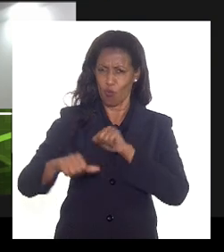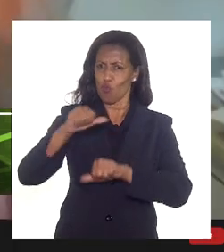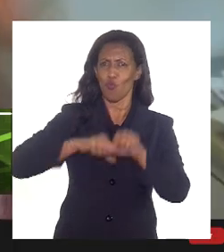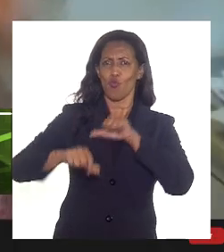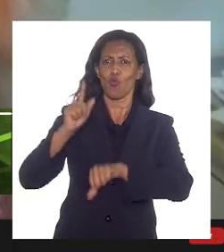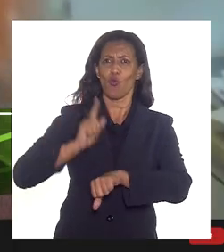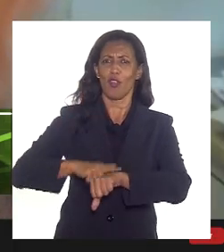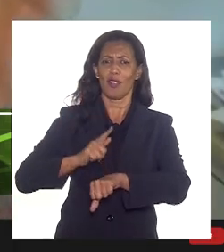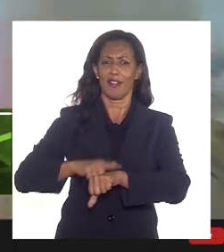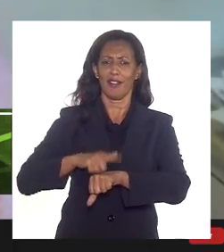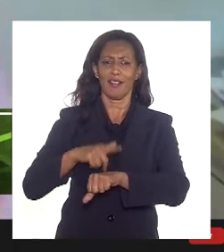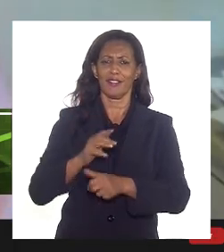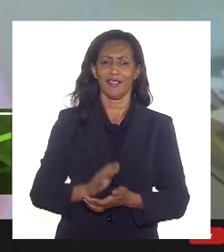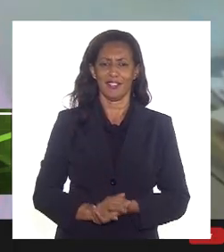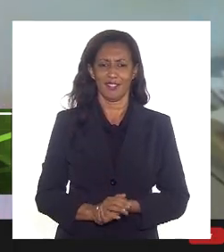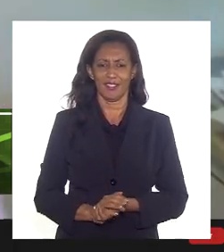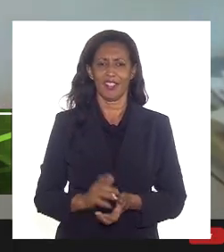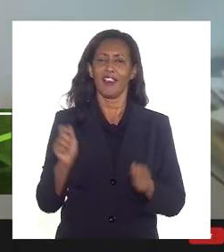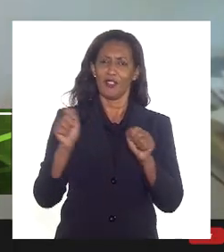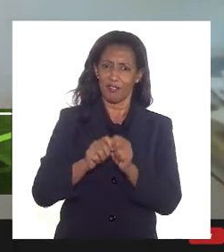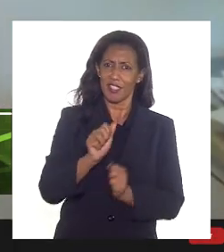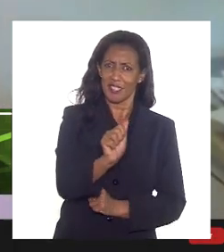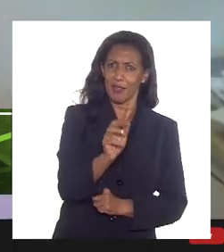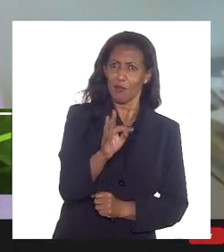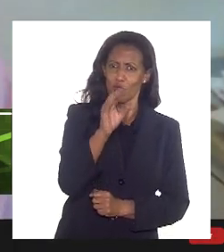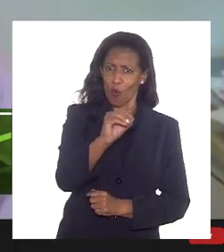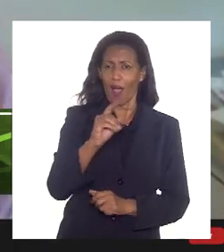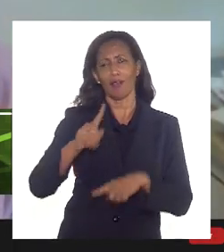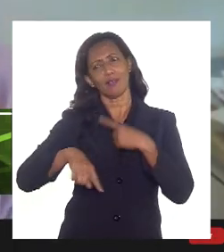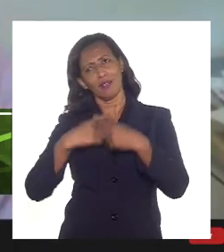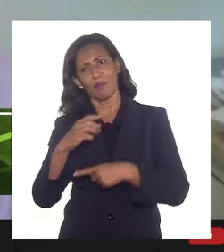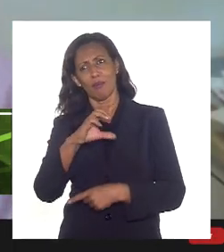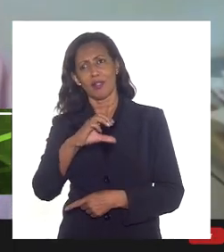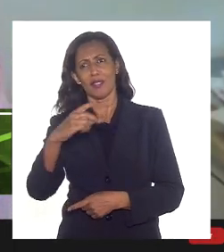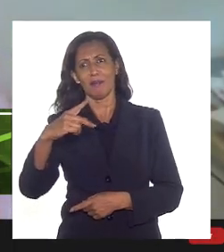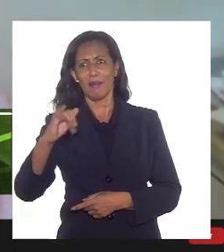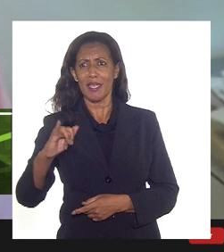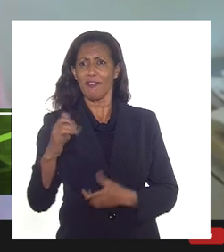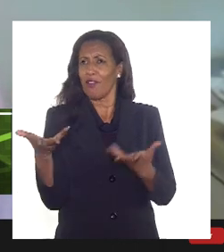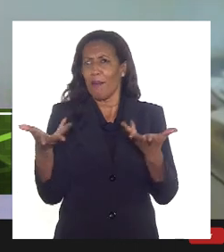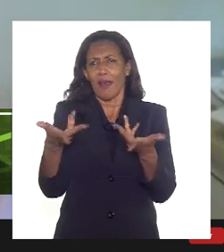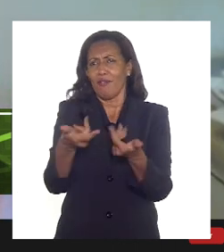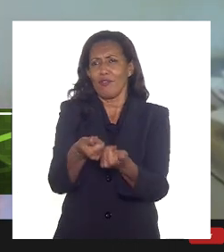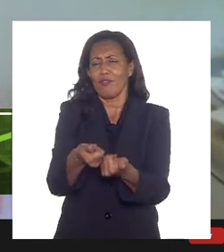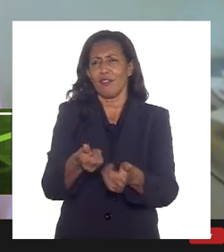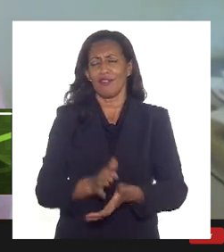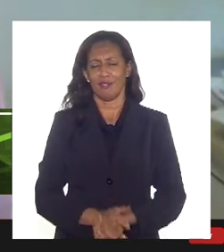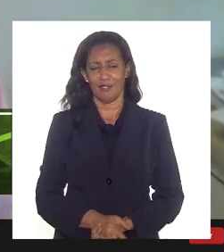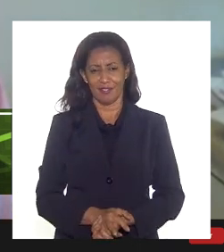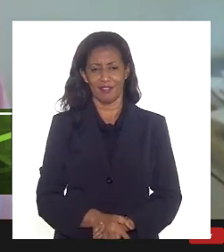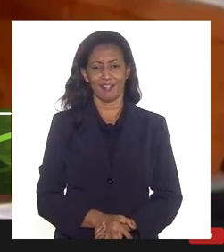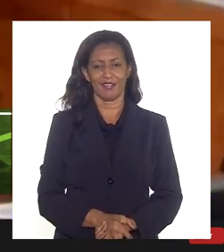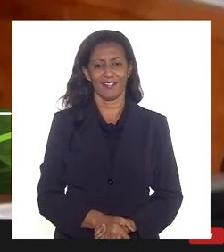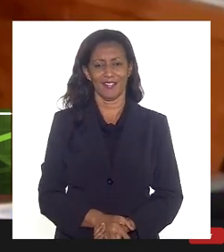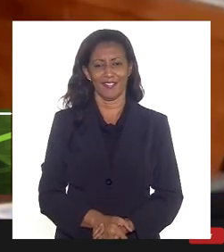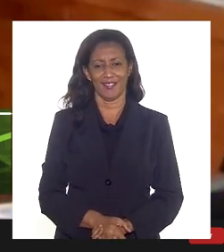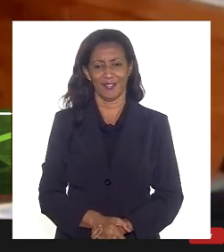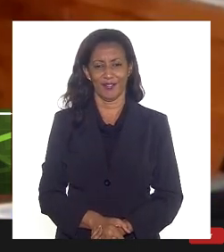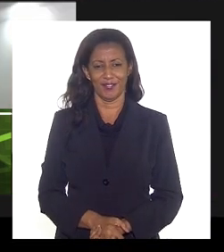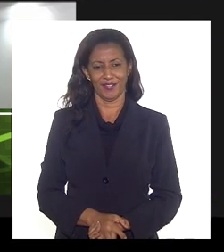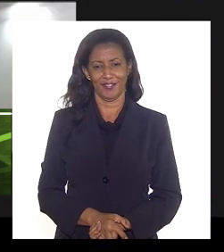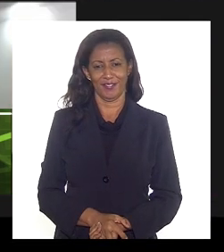fazermos o ato e depois fazermos a CPI. Fica maravilhoso. Vinaldo.